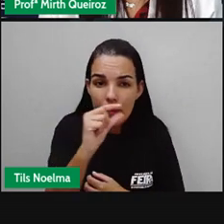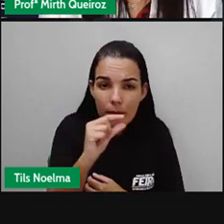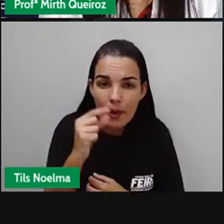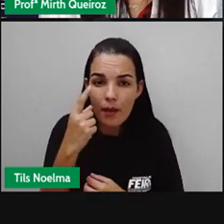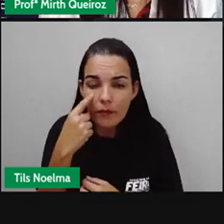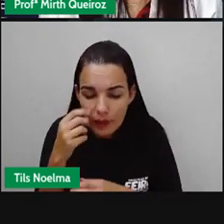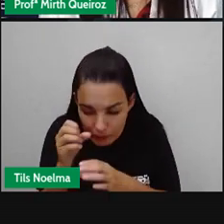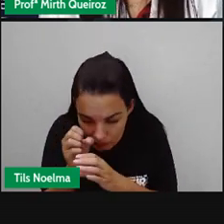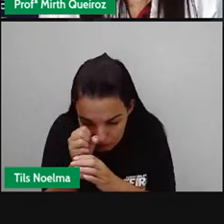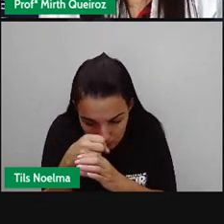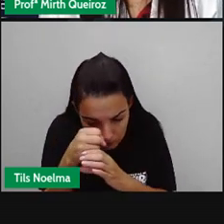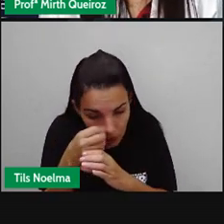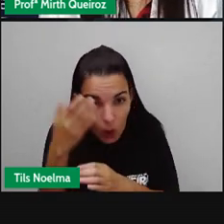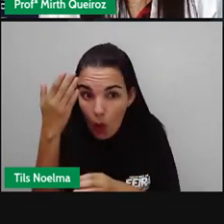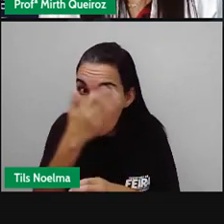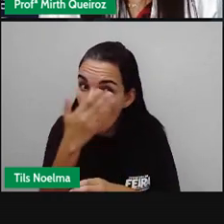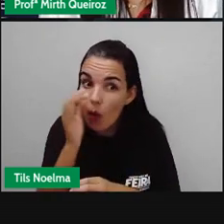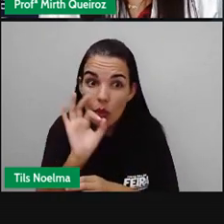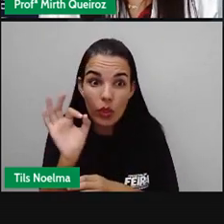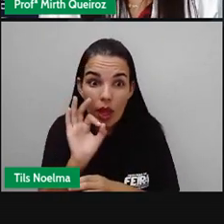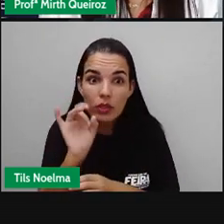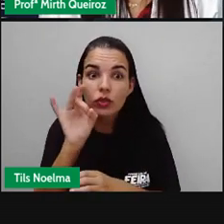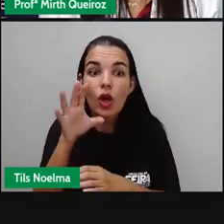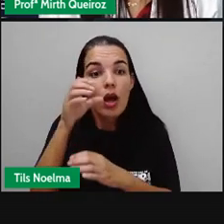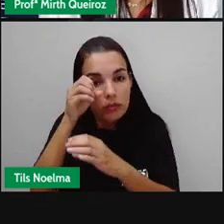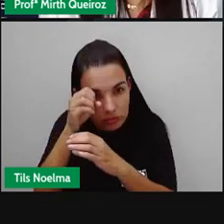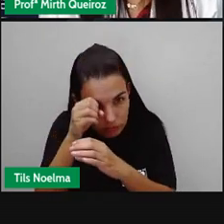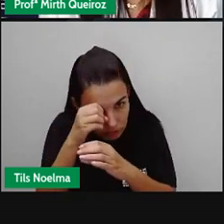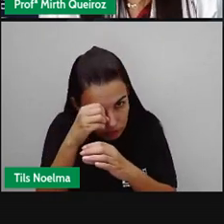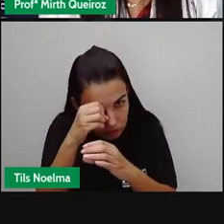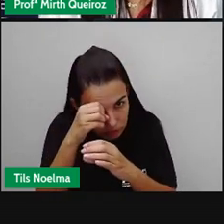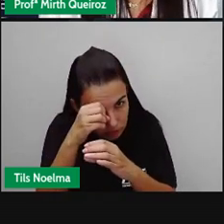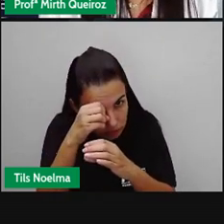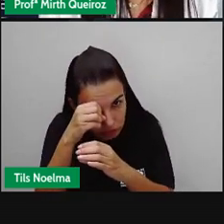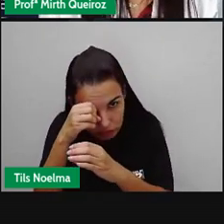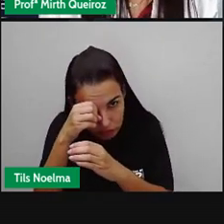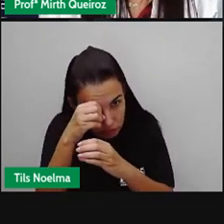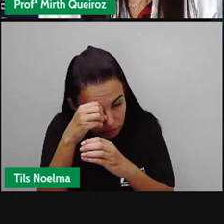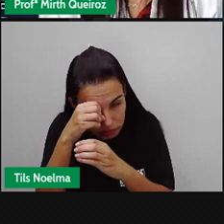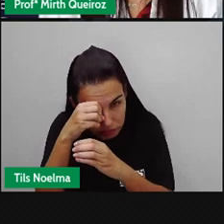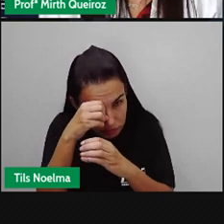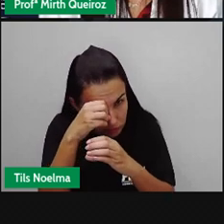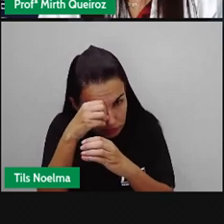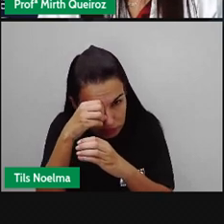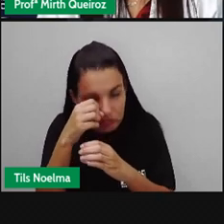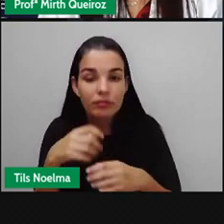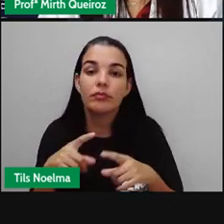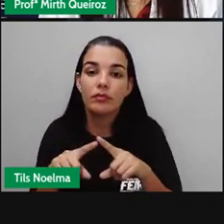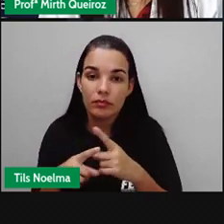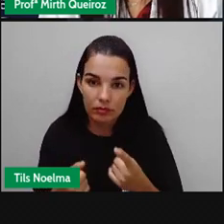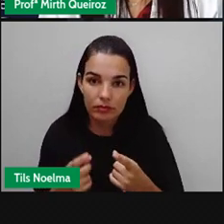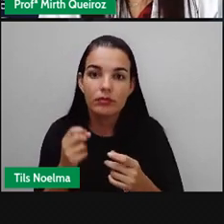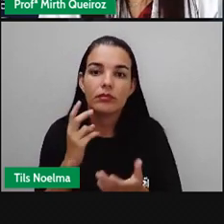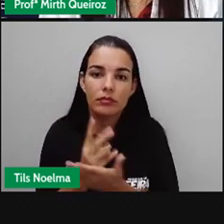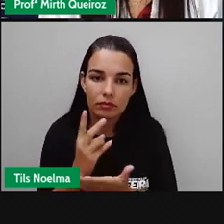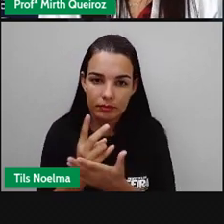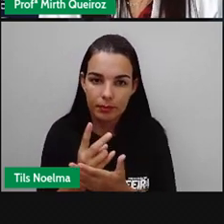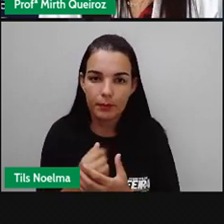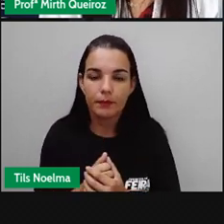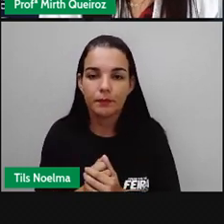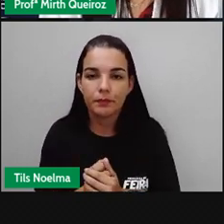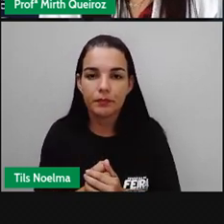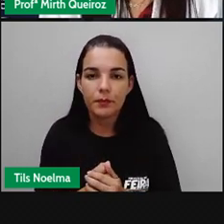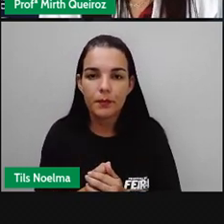vistos aí a partir do microscópio. O microscópio não são vistos a olho nu, né?